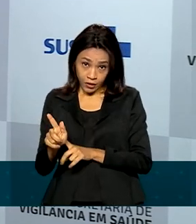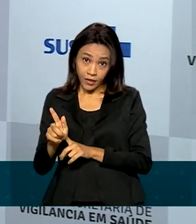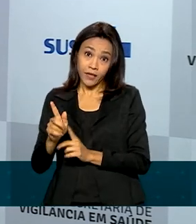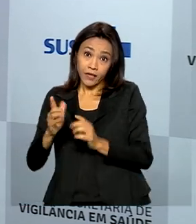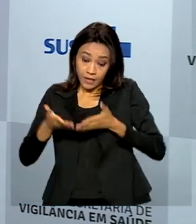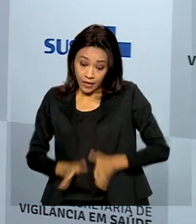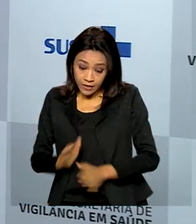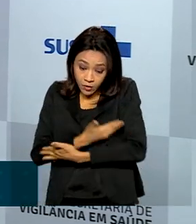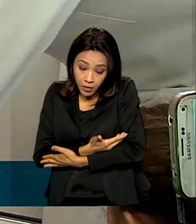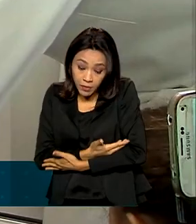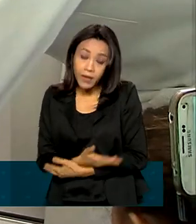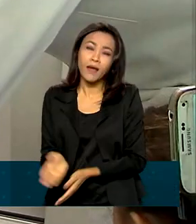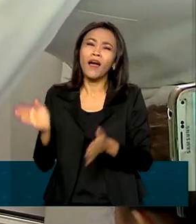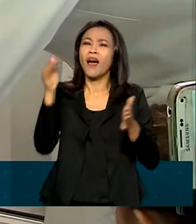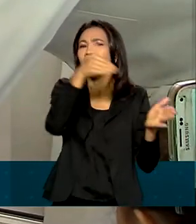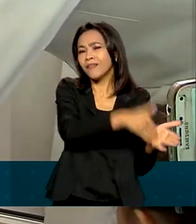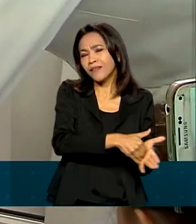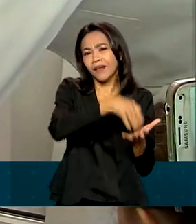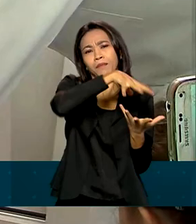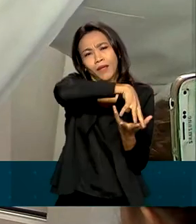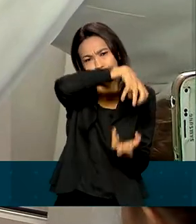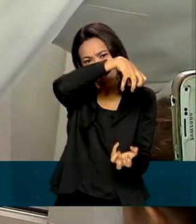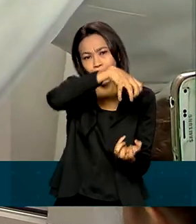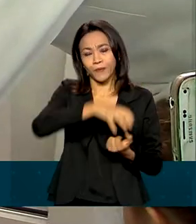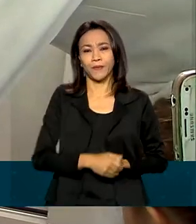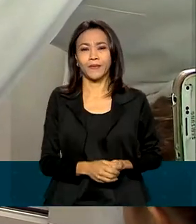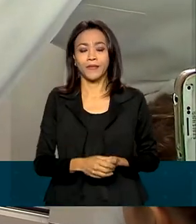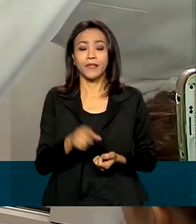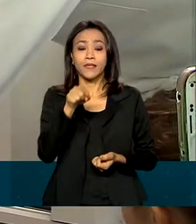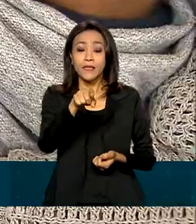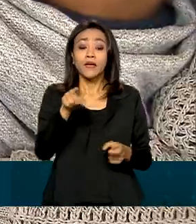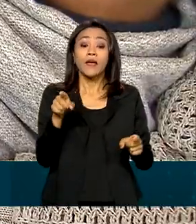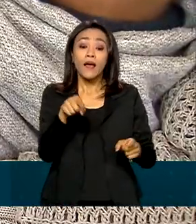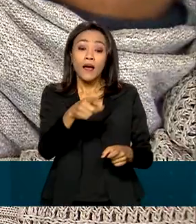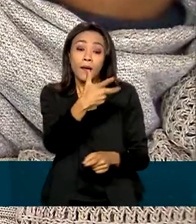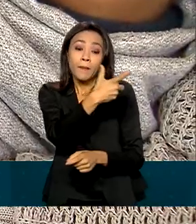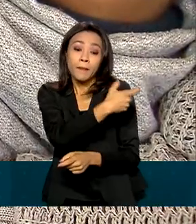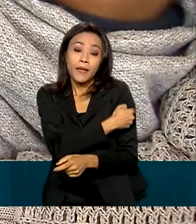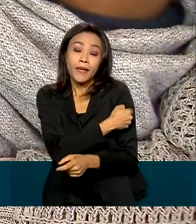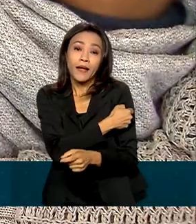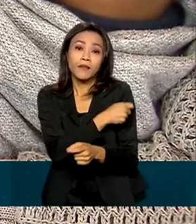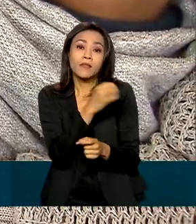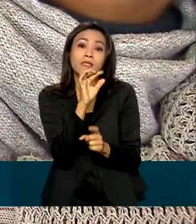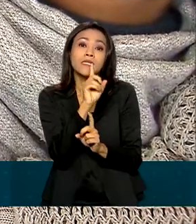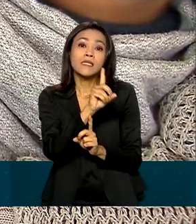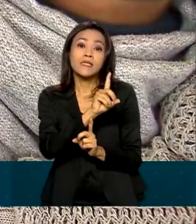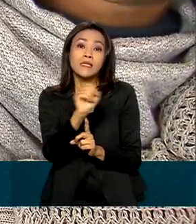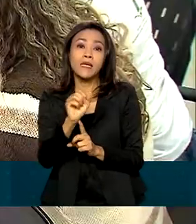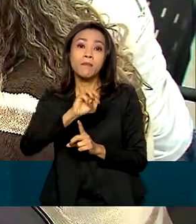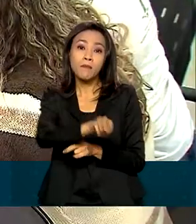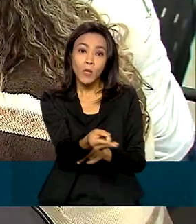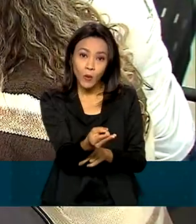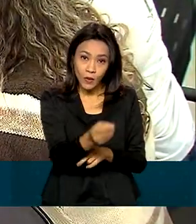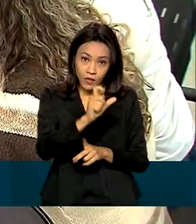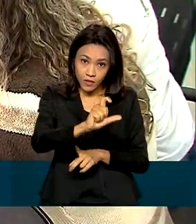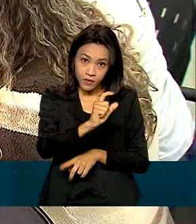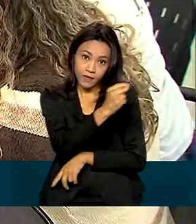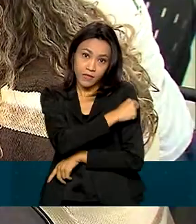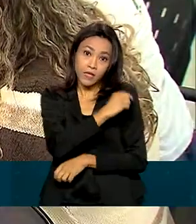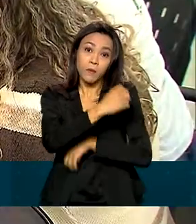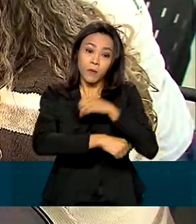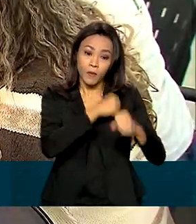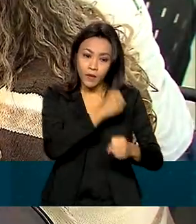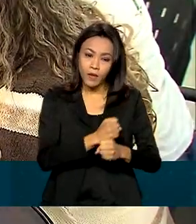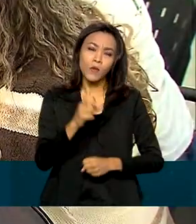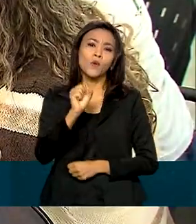de influência para os idosos. Segundo o Ministério da Saúde, são aplicadas uma média de 100 milhões de doses por ano. O SUS tem